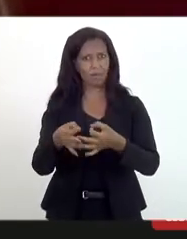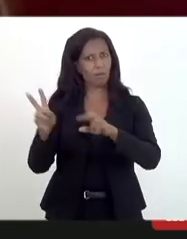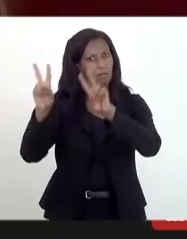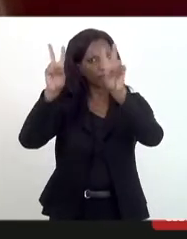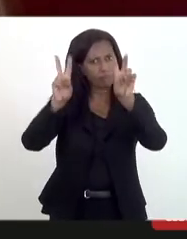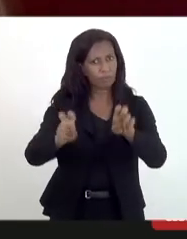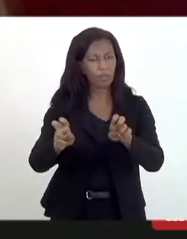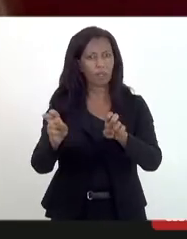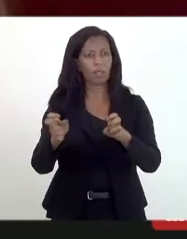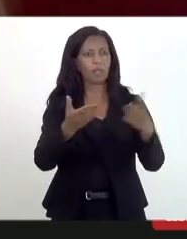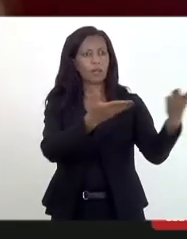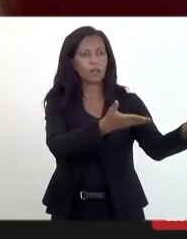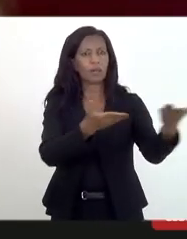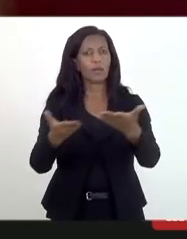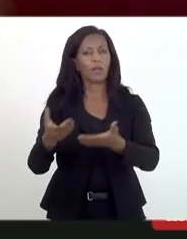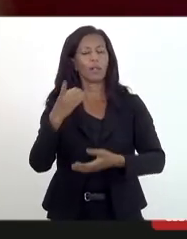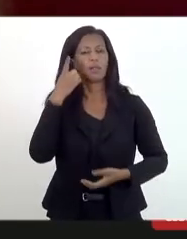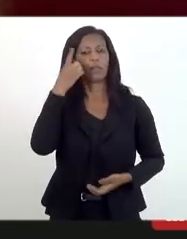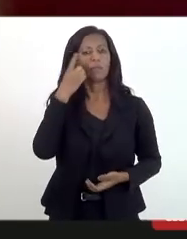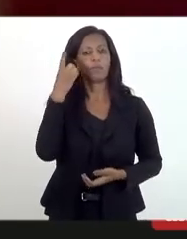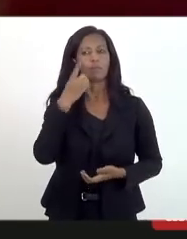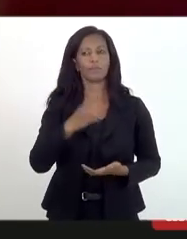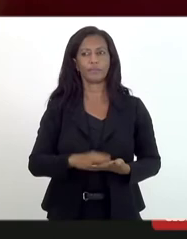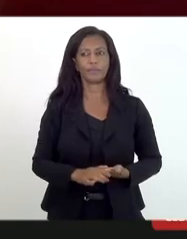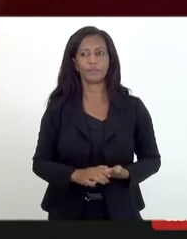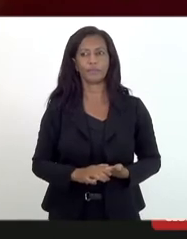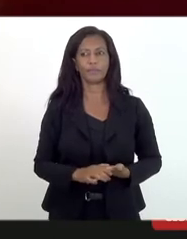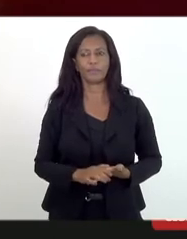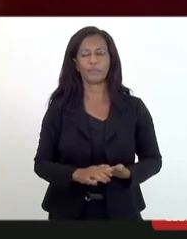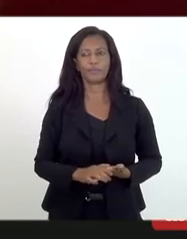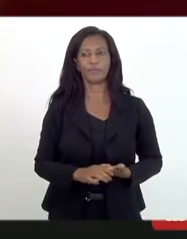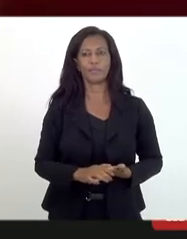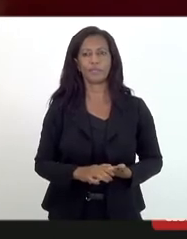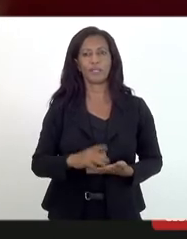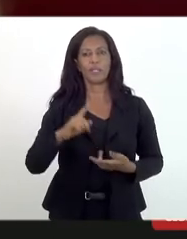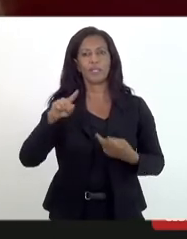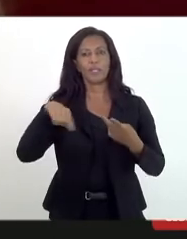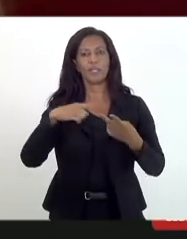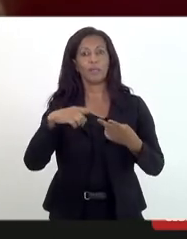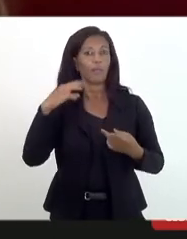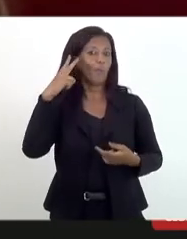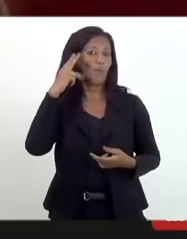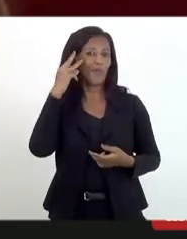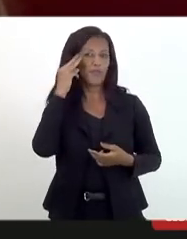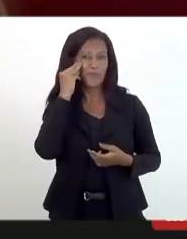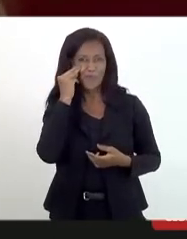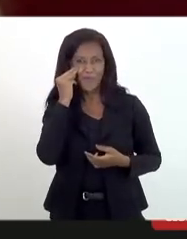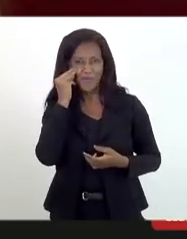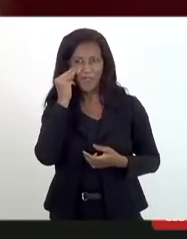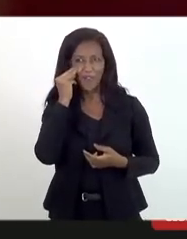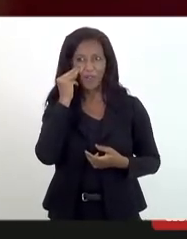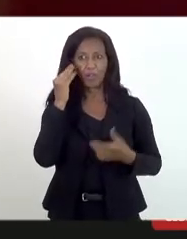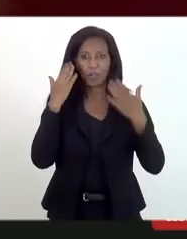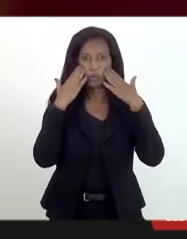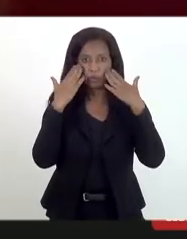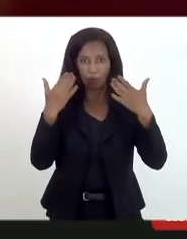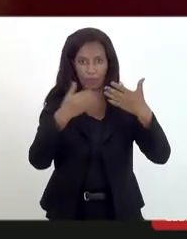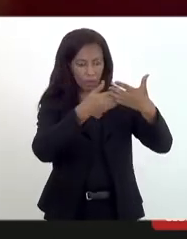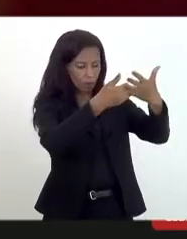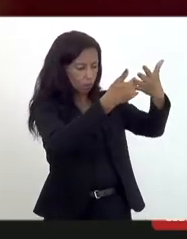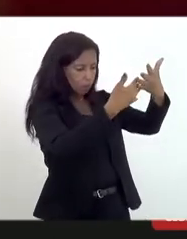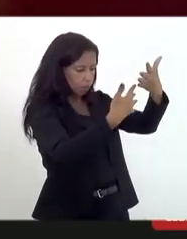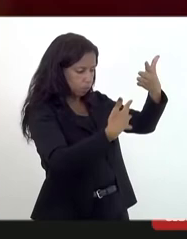aí eu quero passar para a deputada Renata e depois para a deputada Mônica, estou vendo aqui as manifestações da